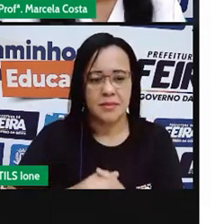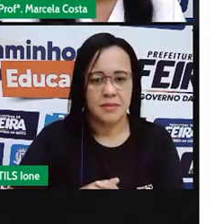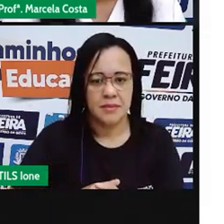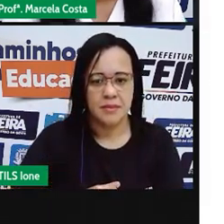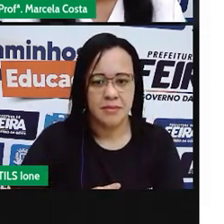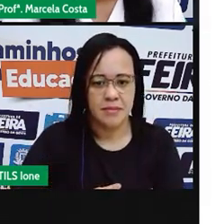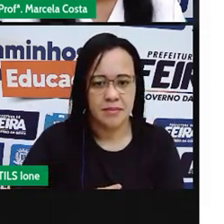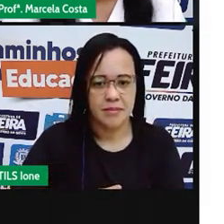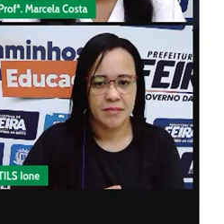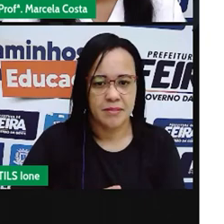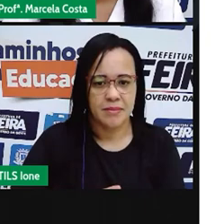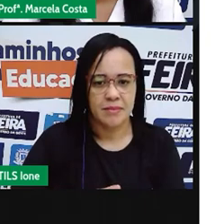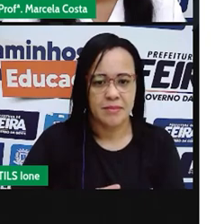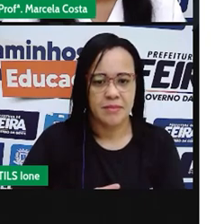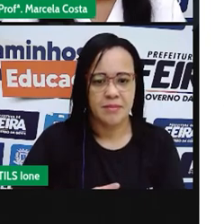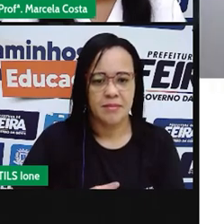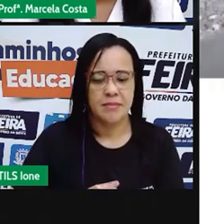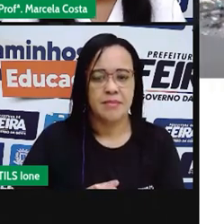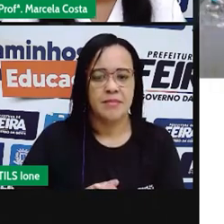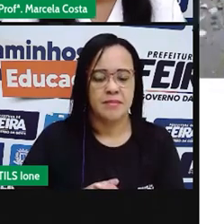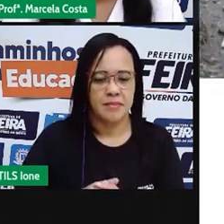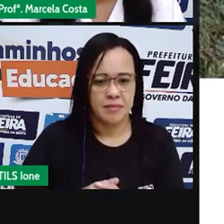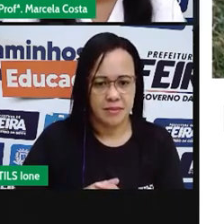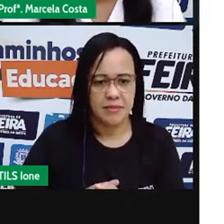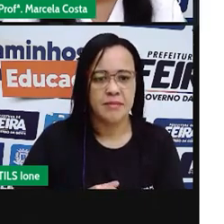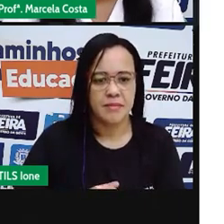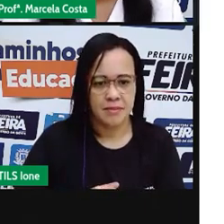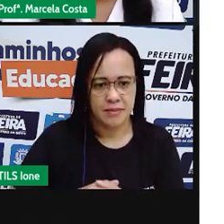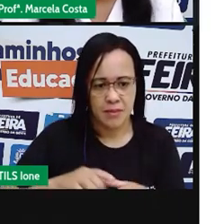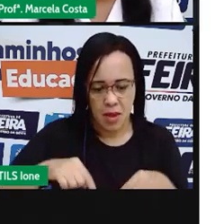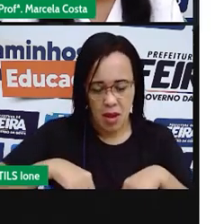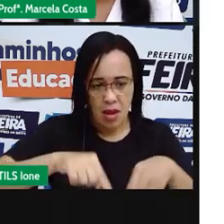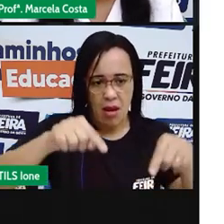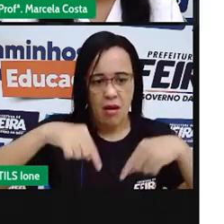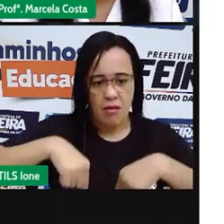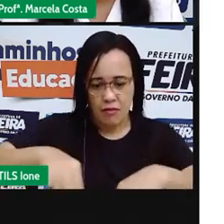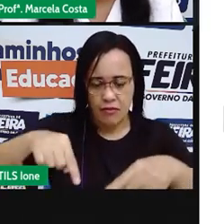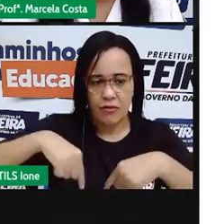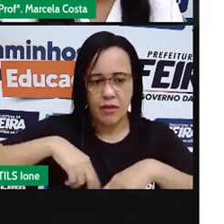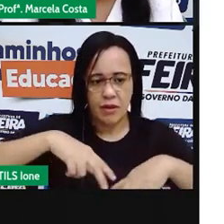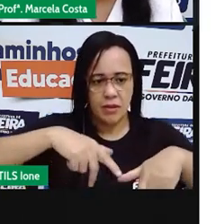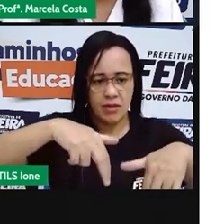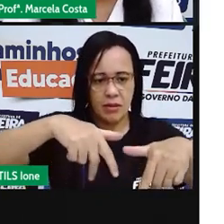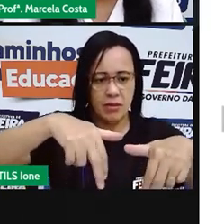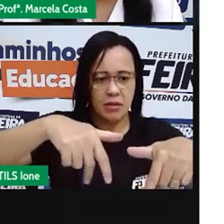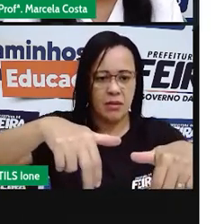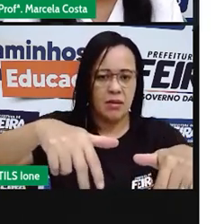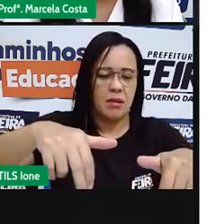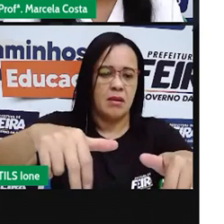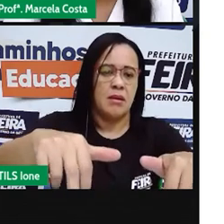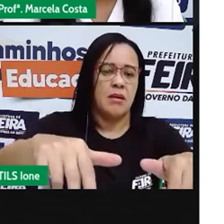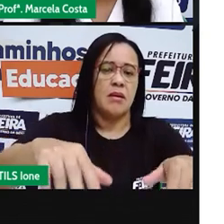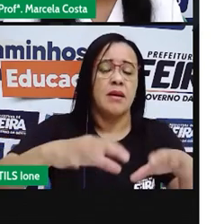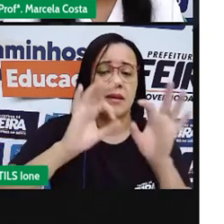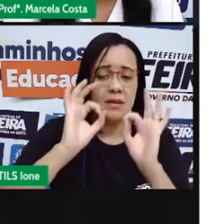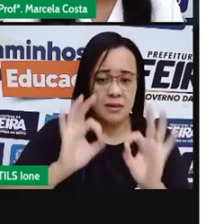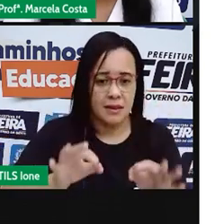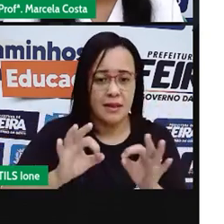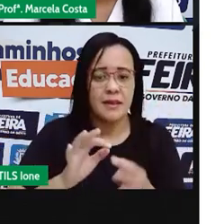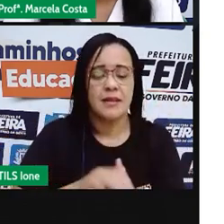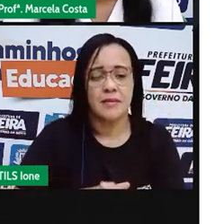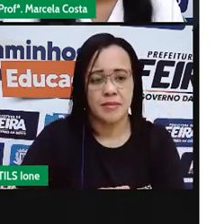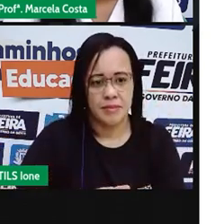vê ali, afastos do pedestre, afastos de cifra, não deixar o lixo escalar pela